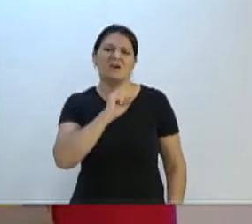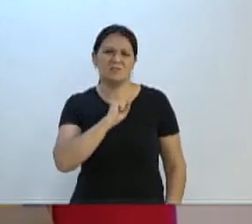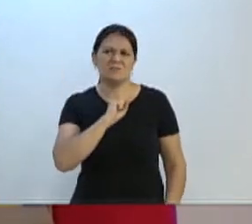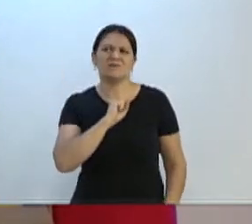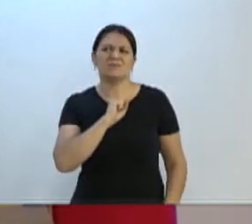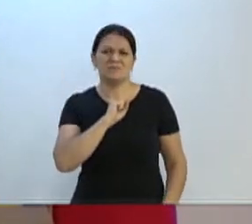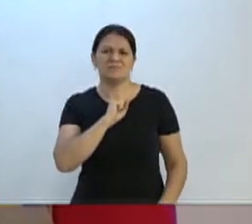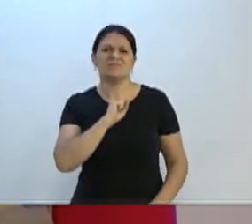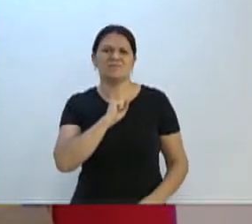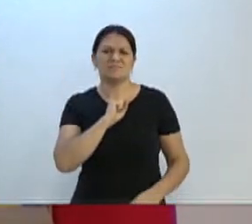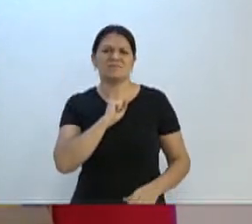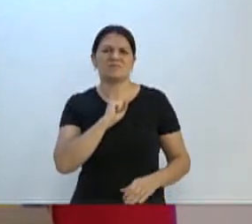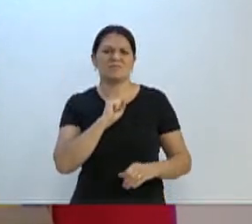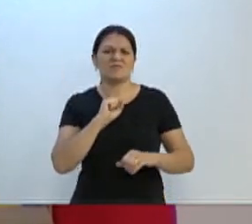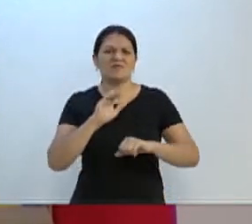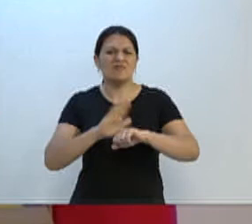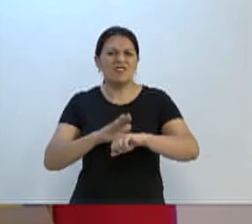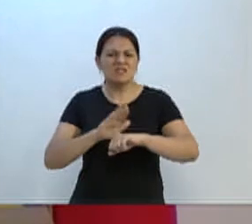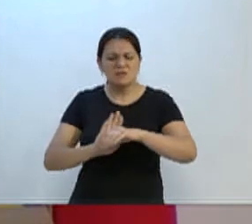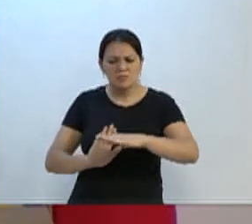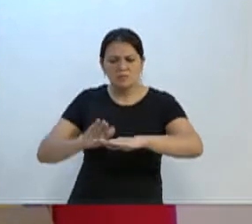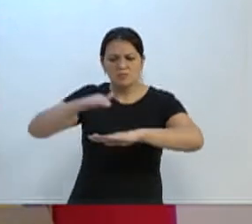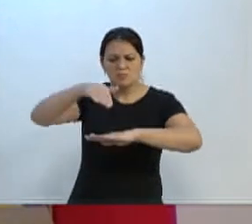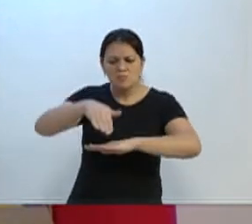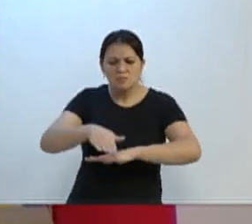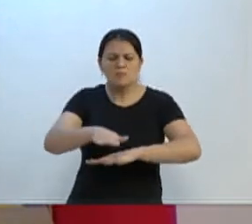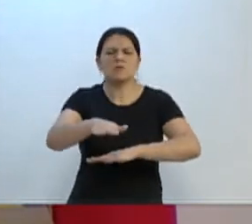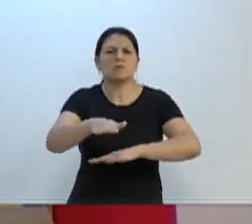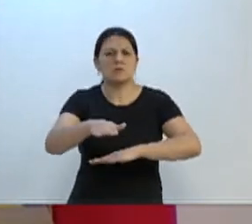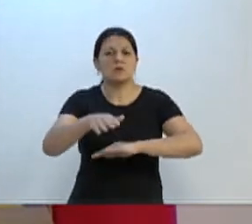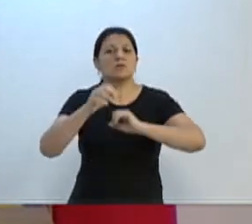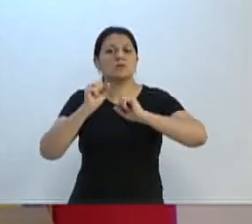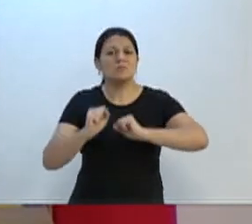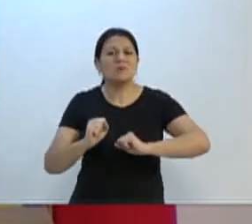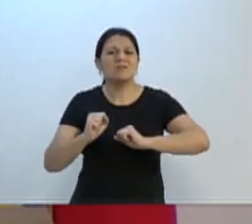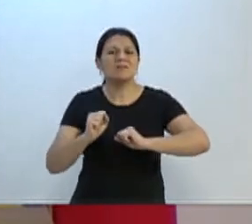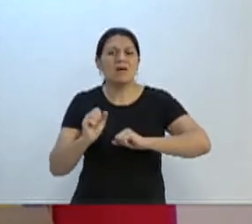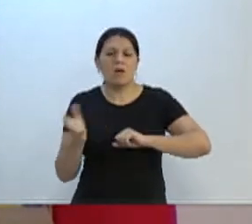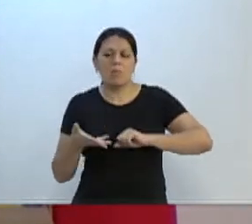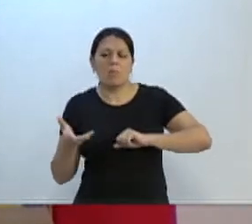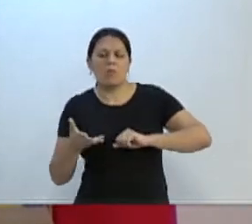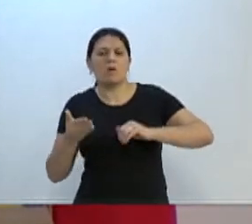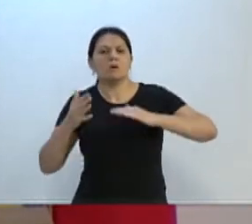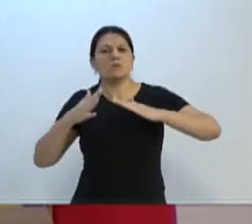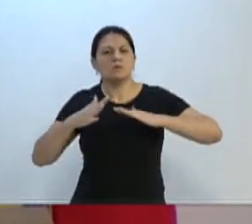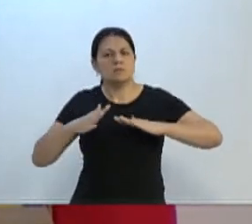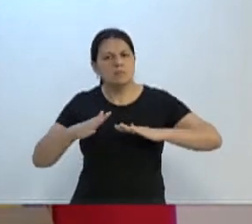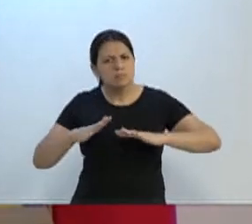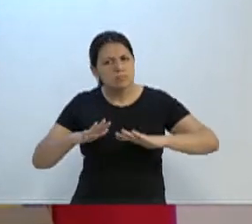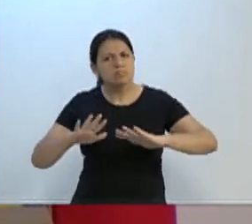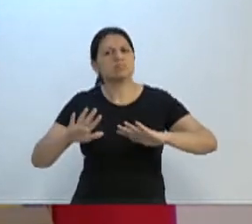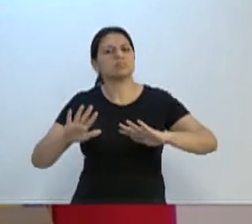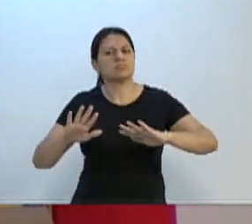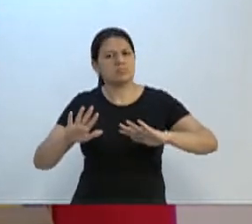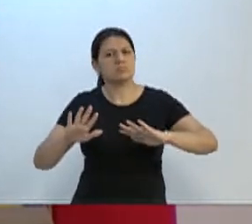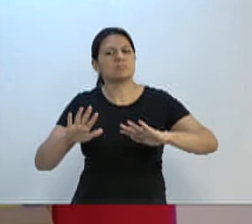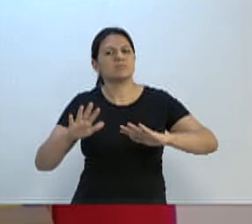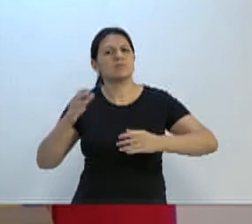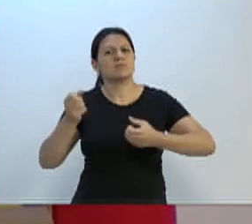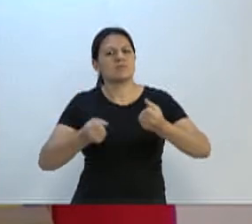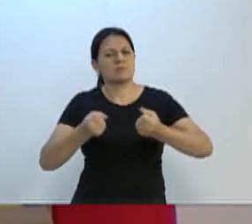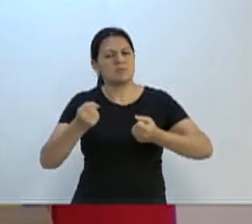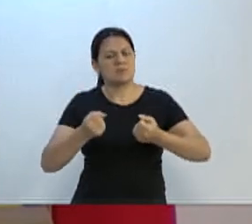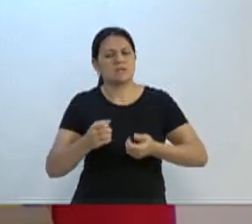a implantação dessas faixas elevadas para que a gente possa diminuir, pelo menos, a violência no trânsito.